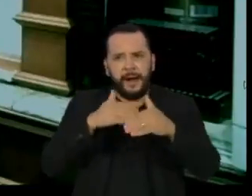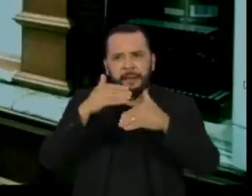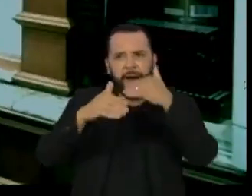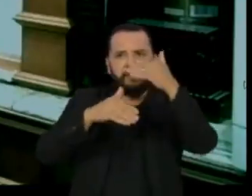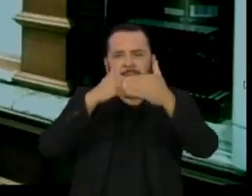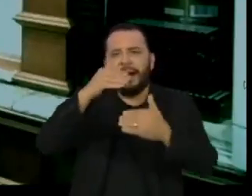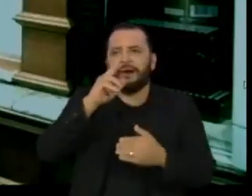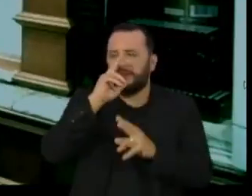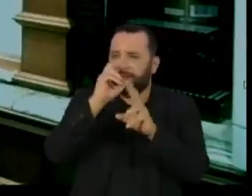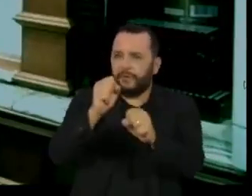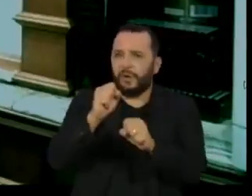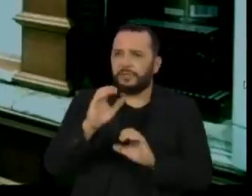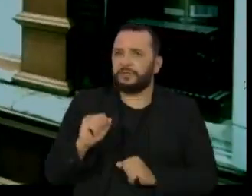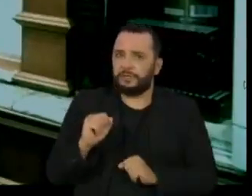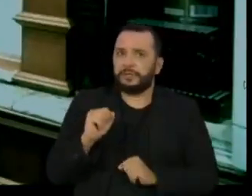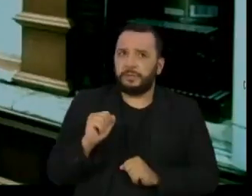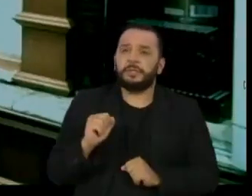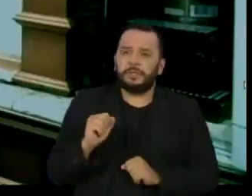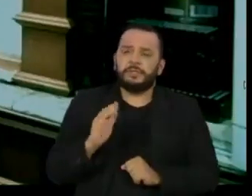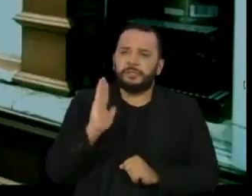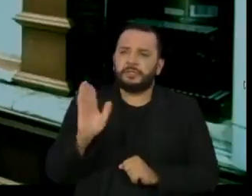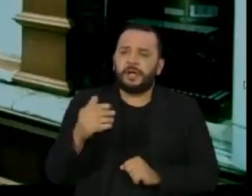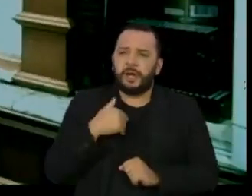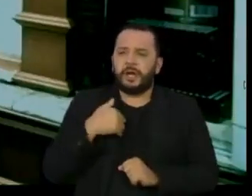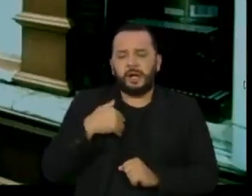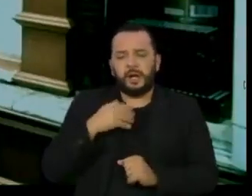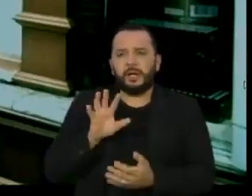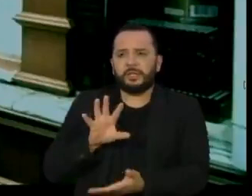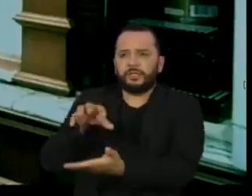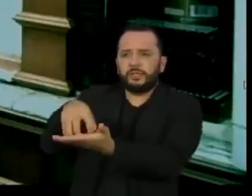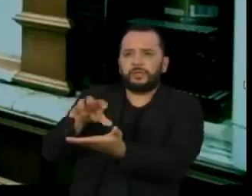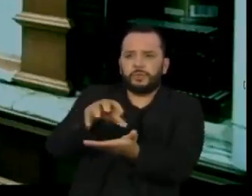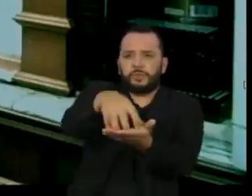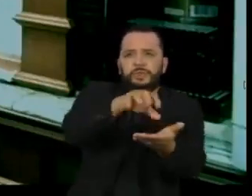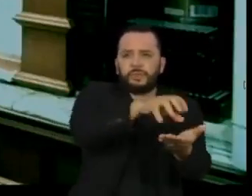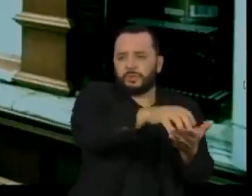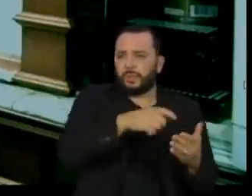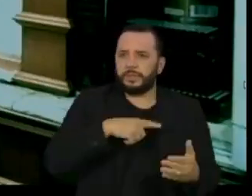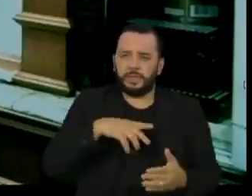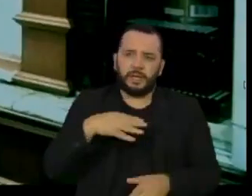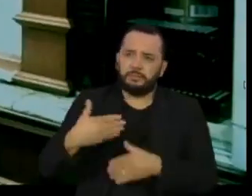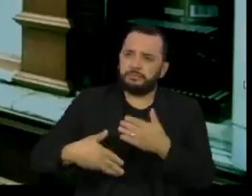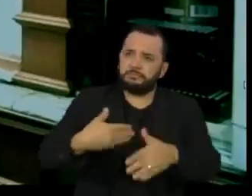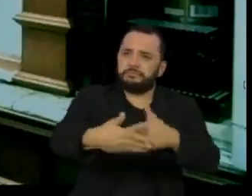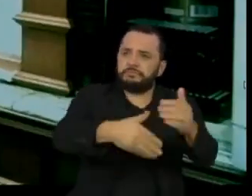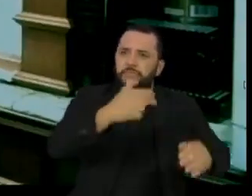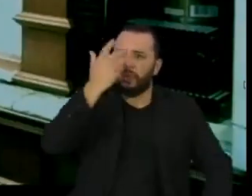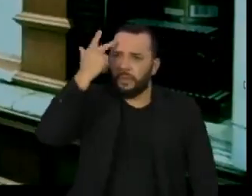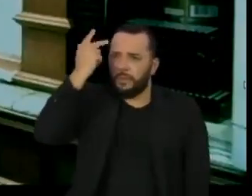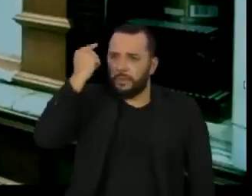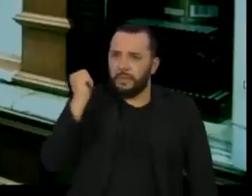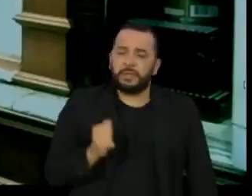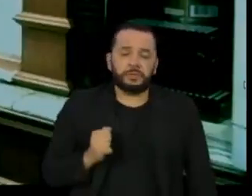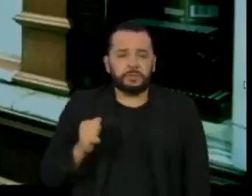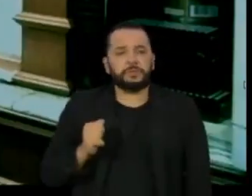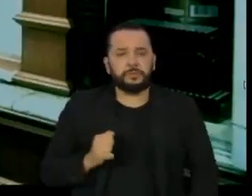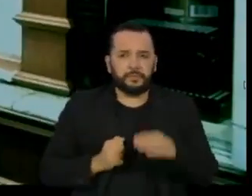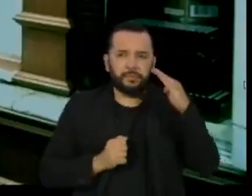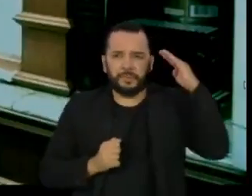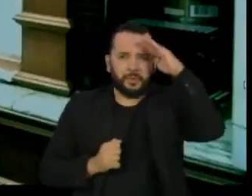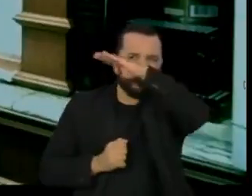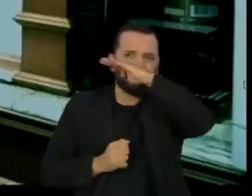instituições pátrias funcionando normalmente. Esse episódio de agressão aos